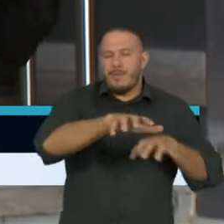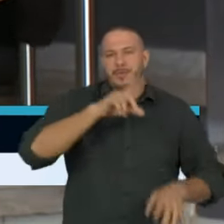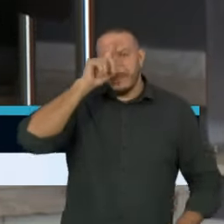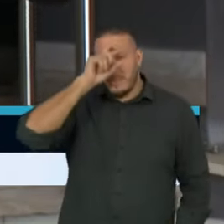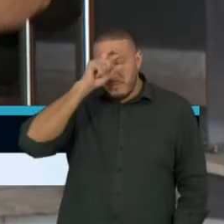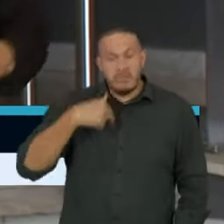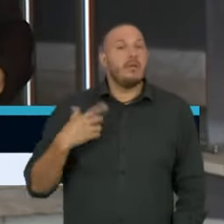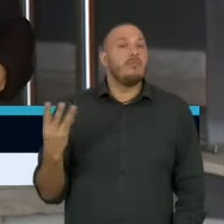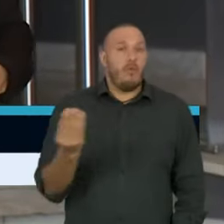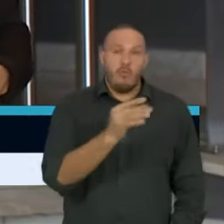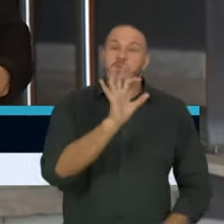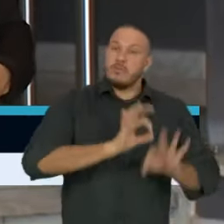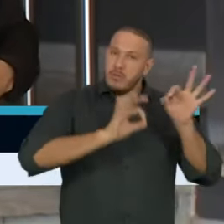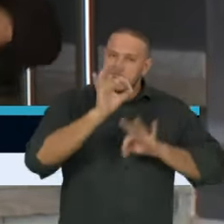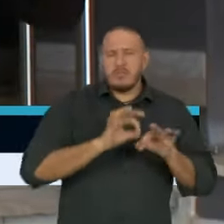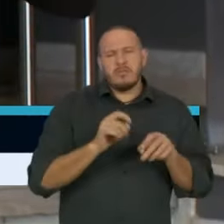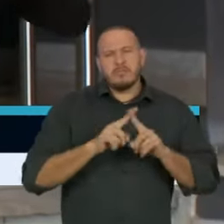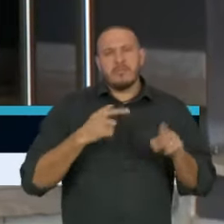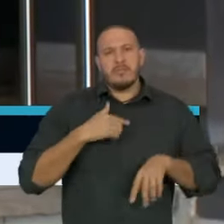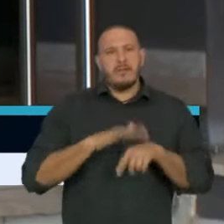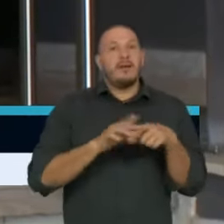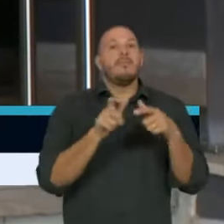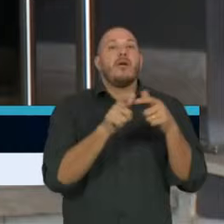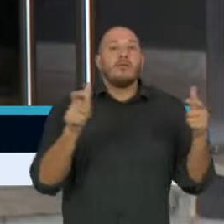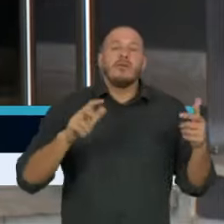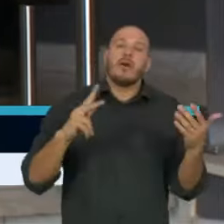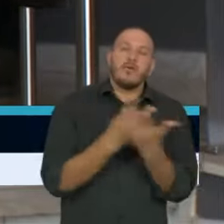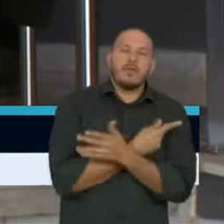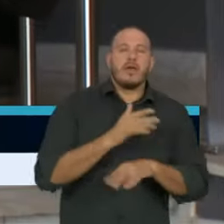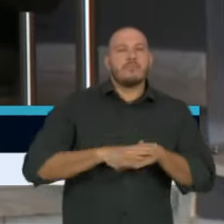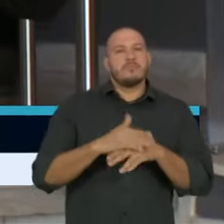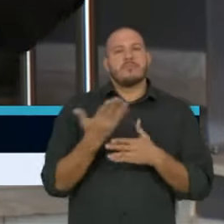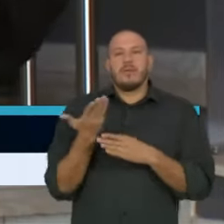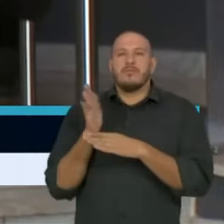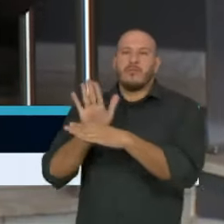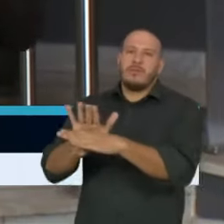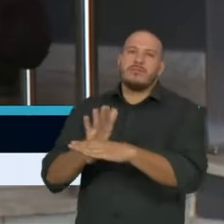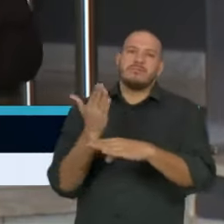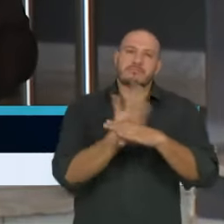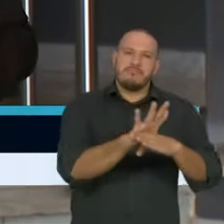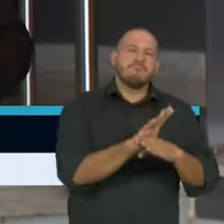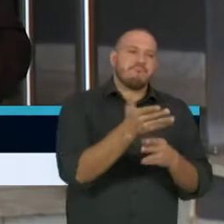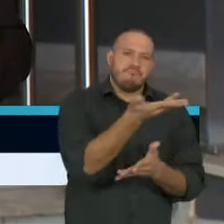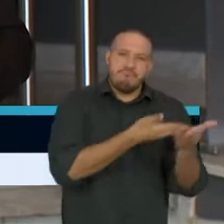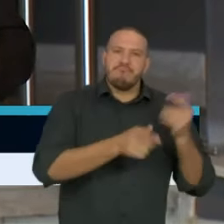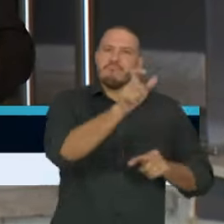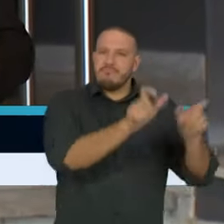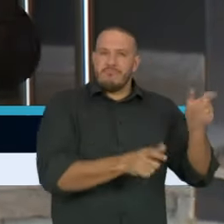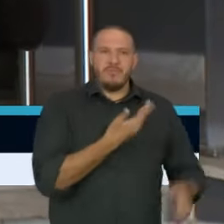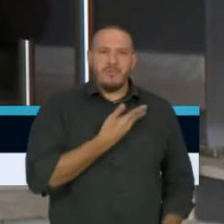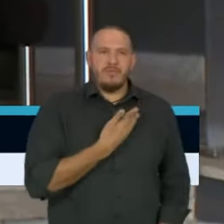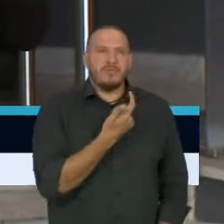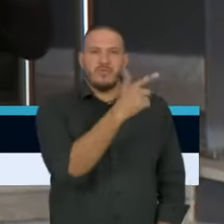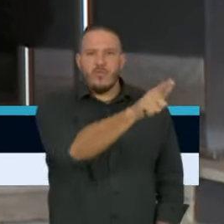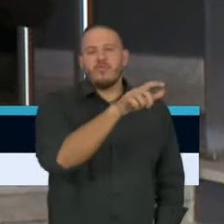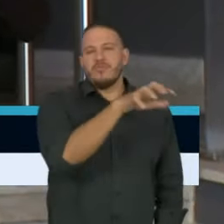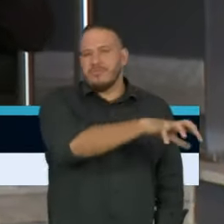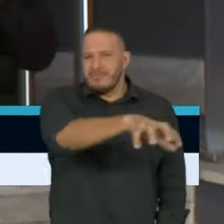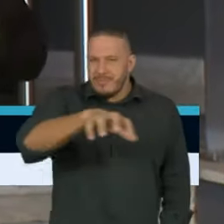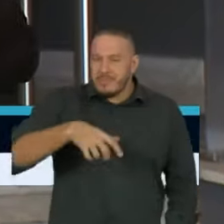Muitos desses projetos, a maioria deles, ocorrem em colaboração com os meus colegas dos outros campos da